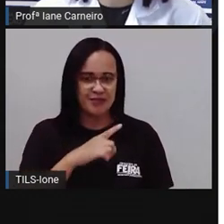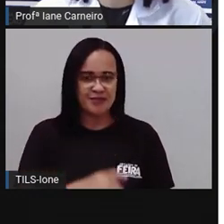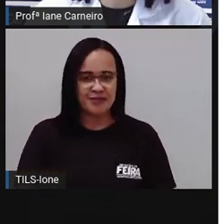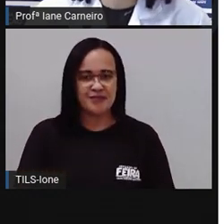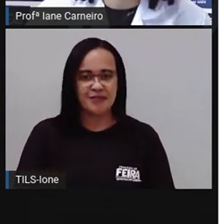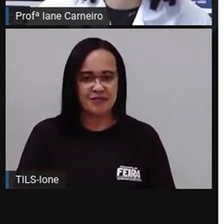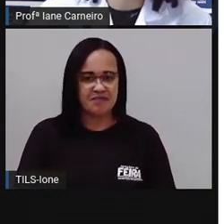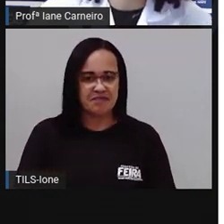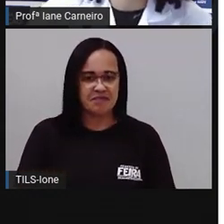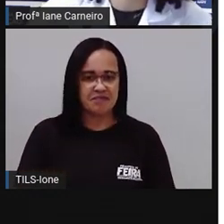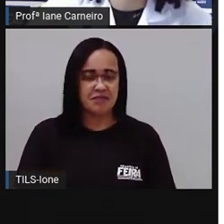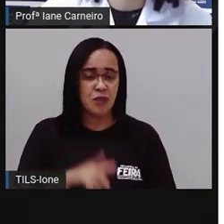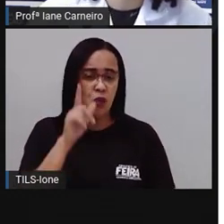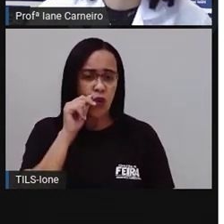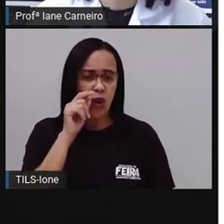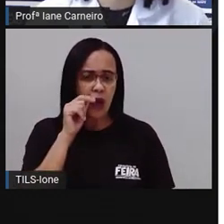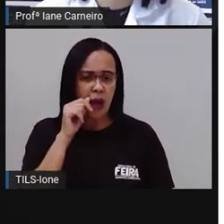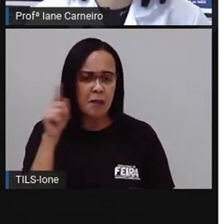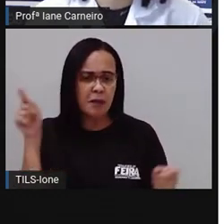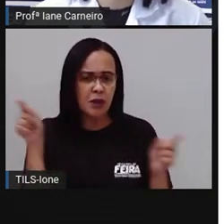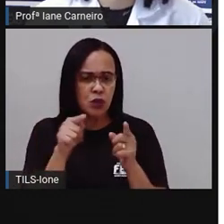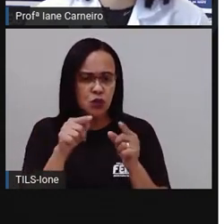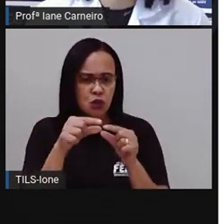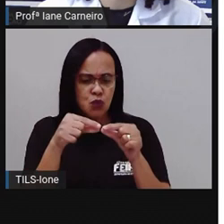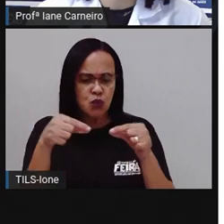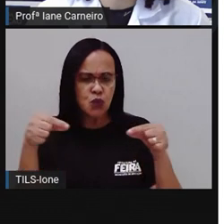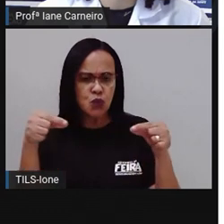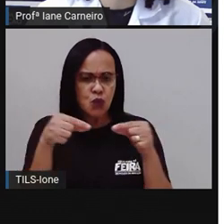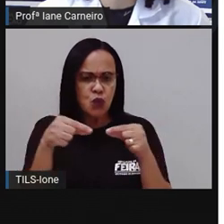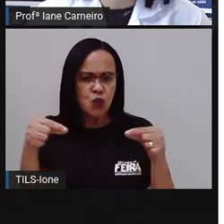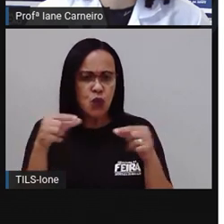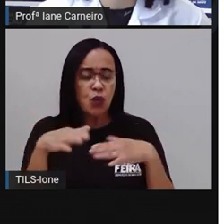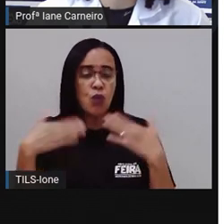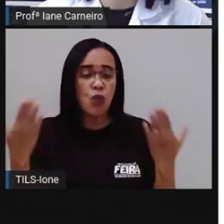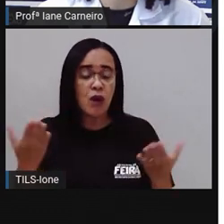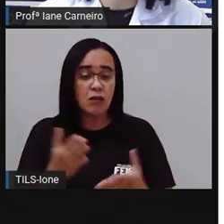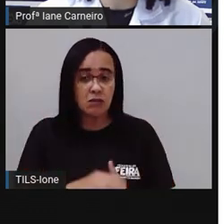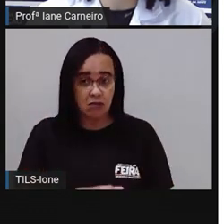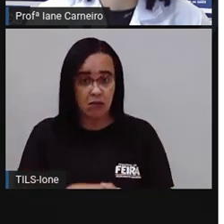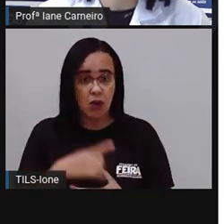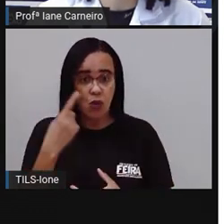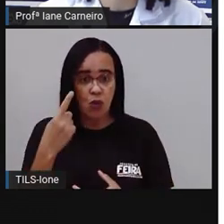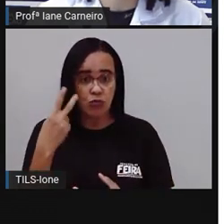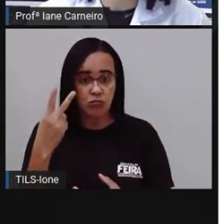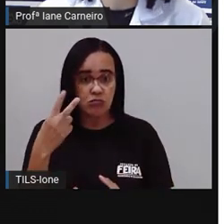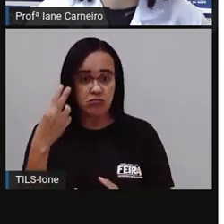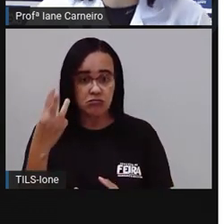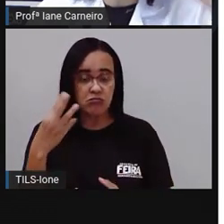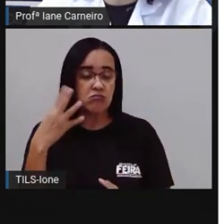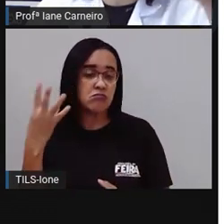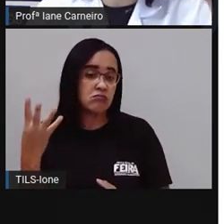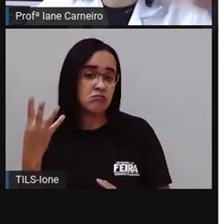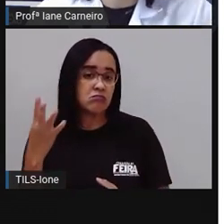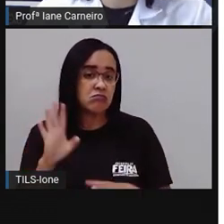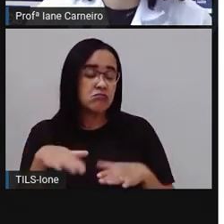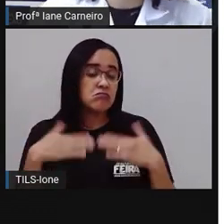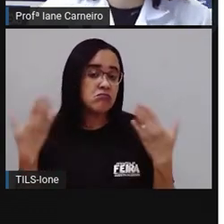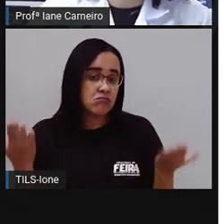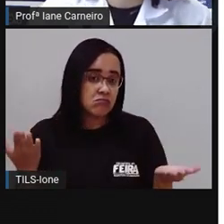Qual é o lápis mais fino? É o 1, o 2, o 3 ou o 4? Mais fininho.